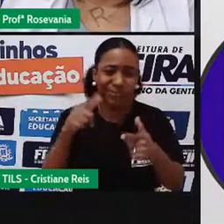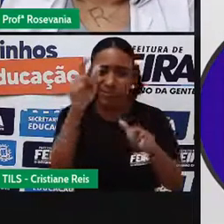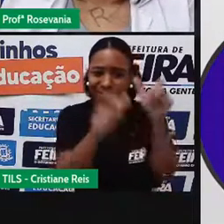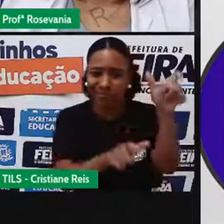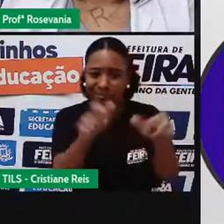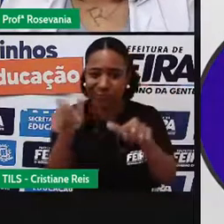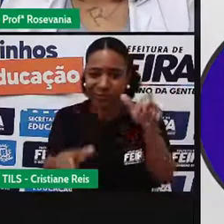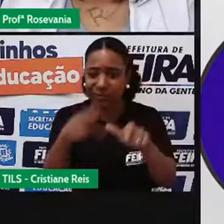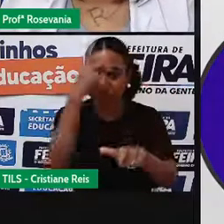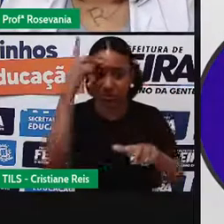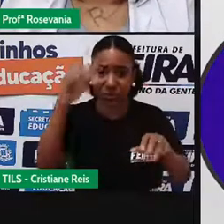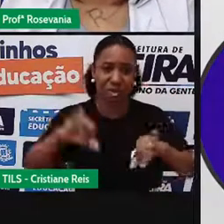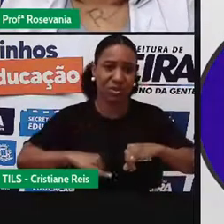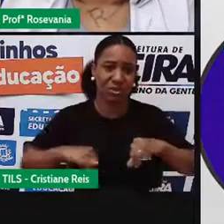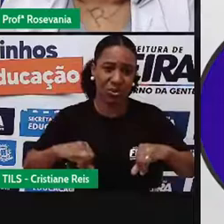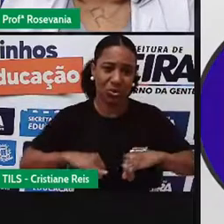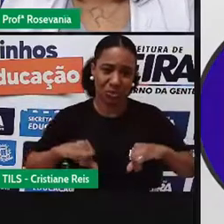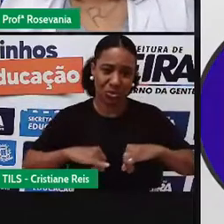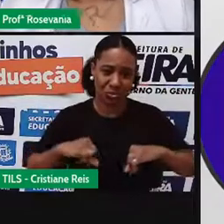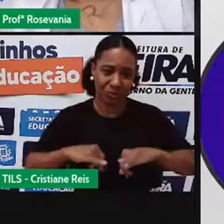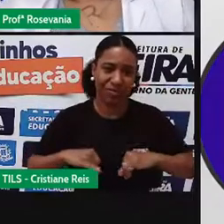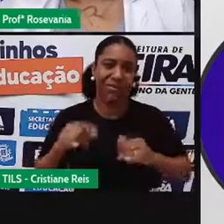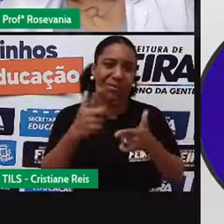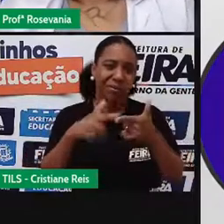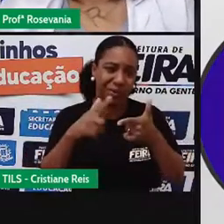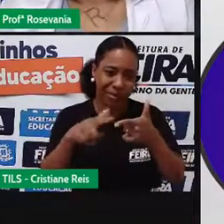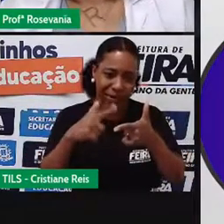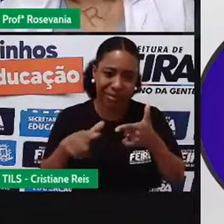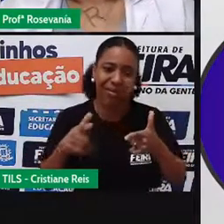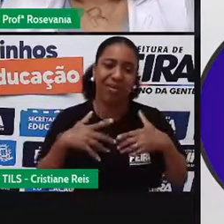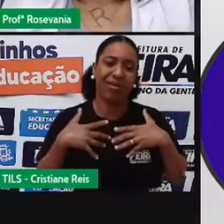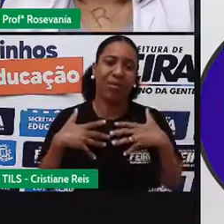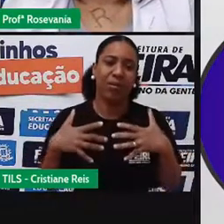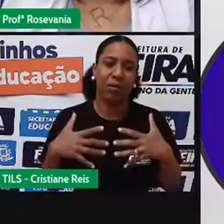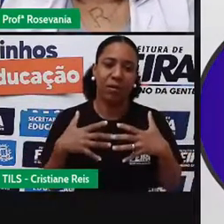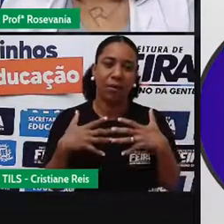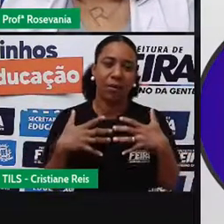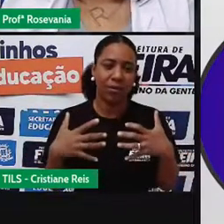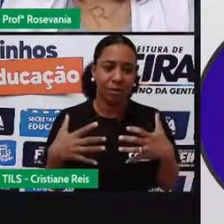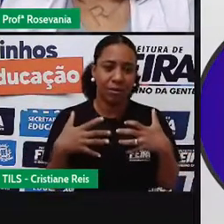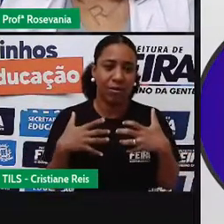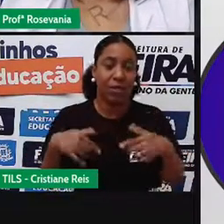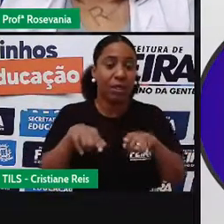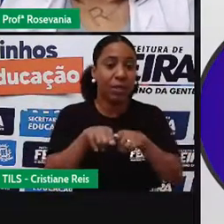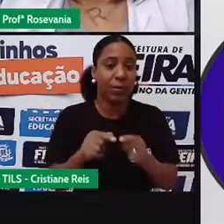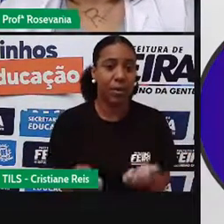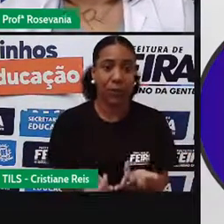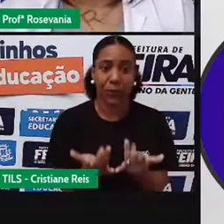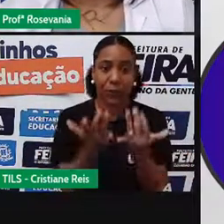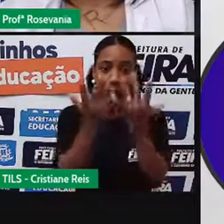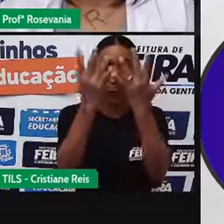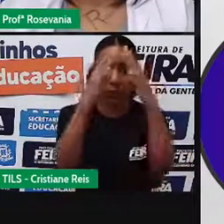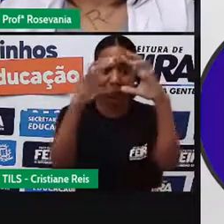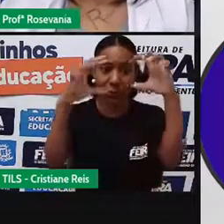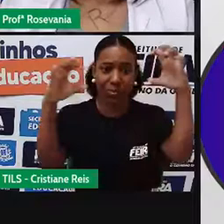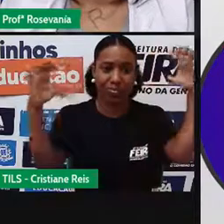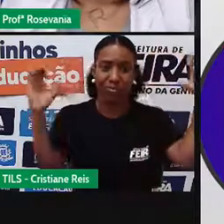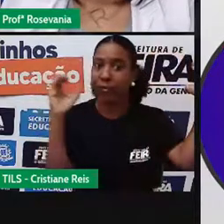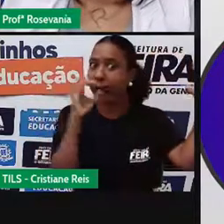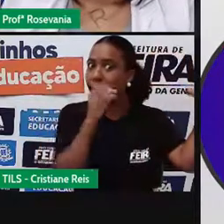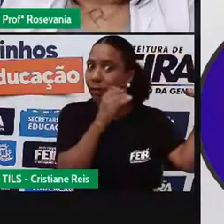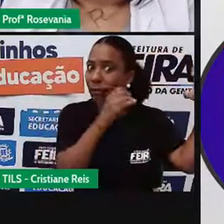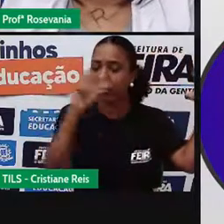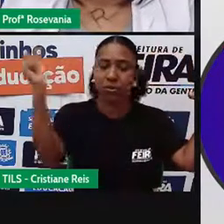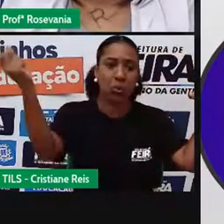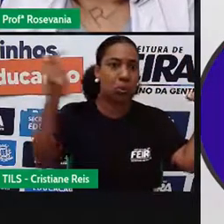tóxicos aqui provocam problemas respiratórios, problemas relacionados ao aquecimento global, problema de visibilidade em